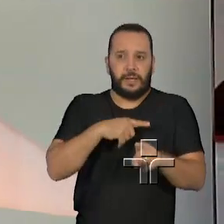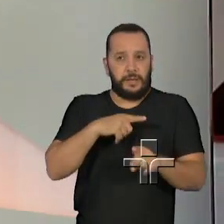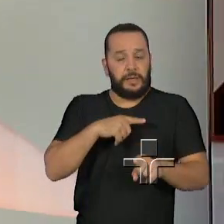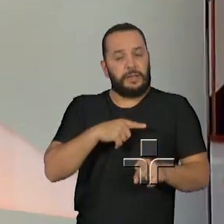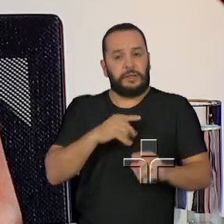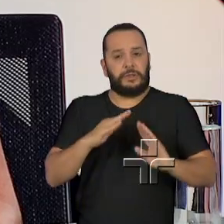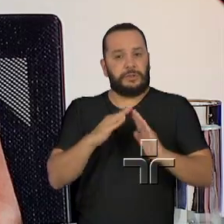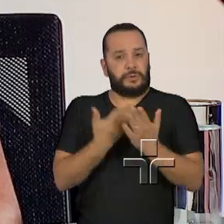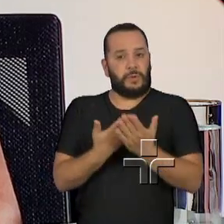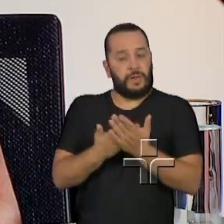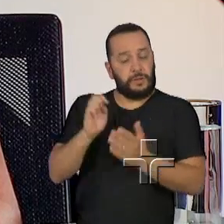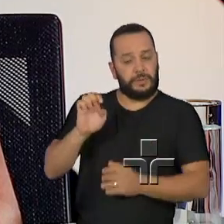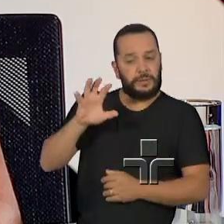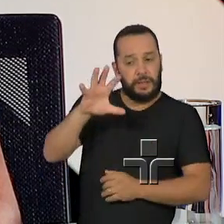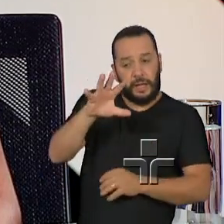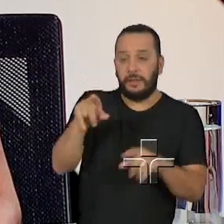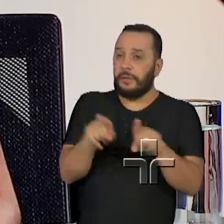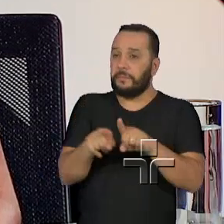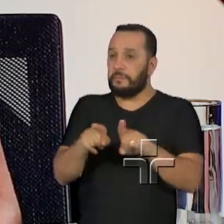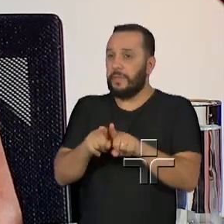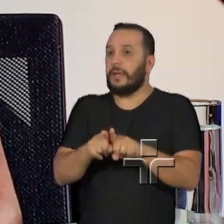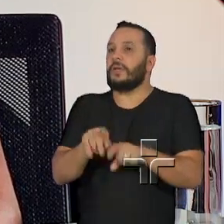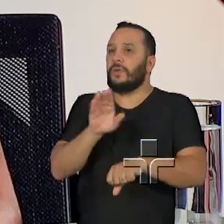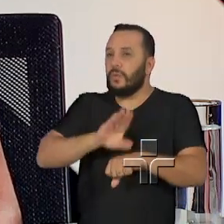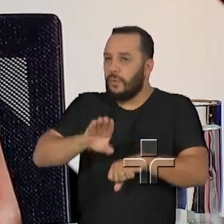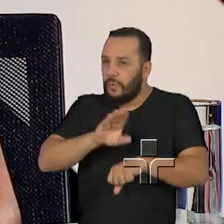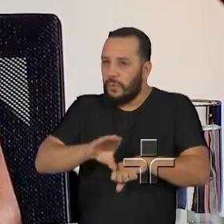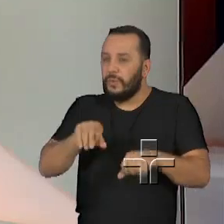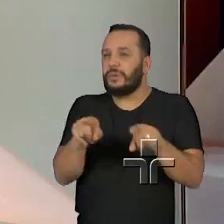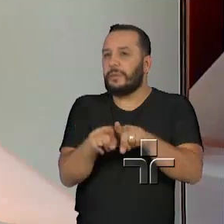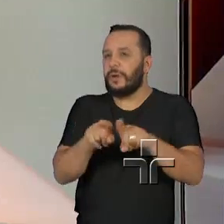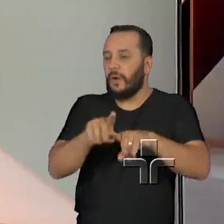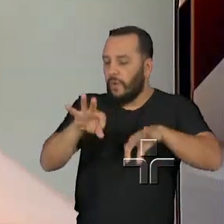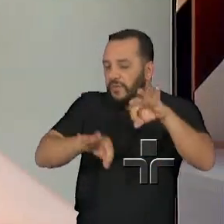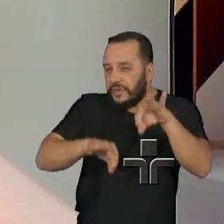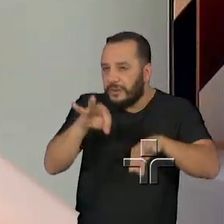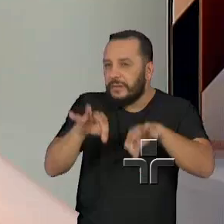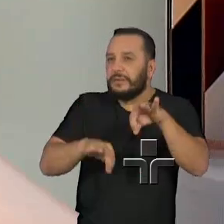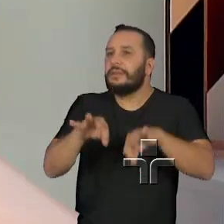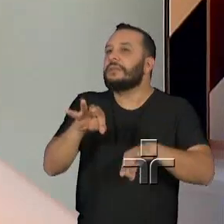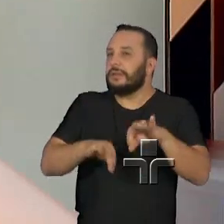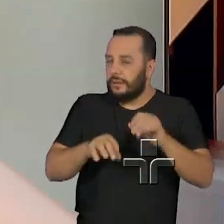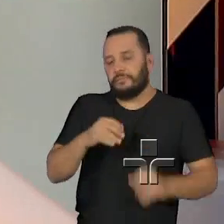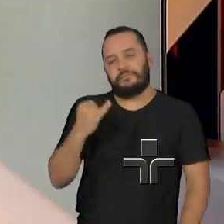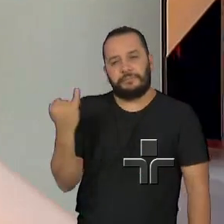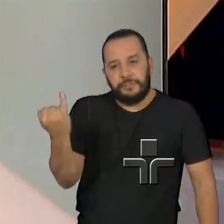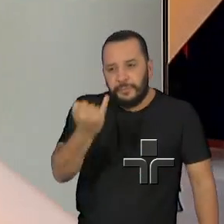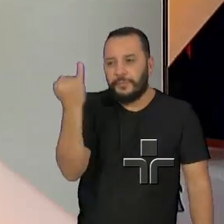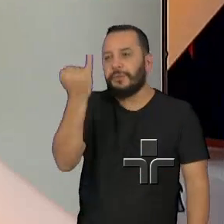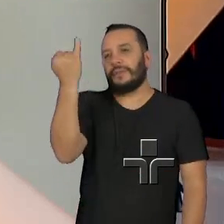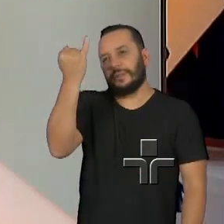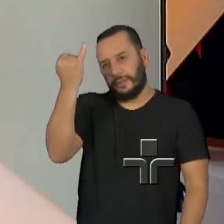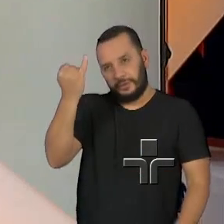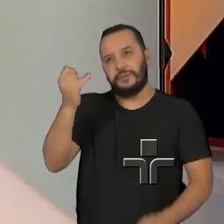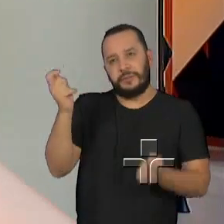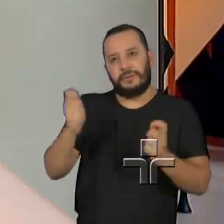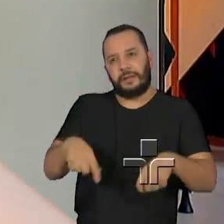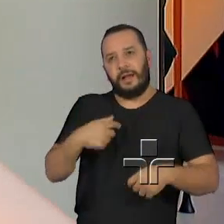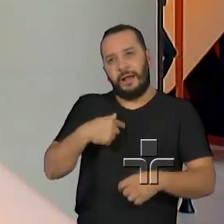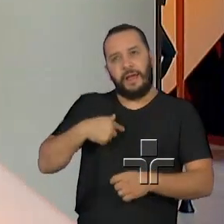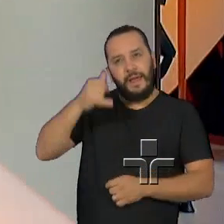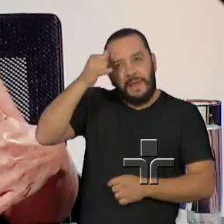oferecidas pelos equipamentos de assistência social, dentro dos grupos terapêuticos de saúde, é chave para prevenir, trabalhar o